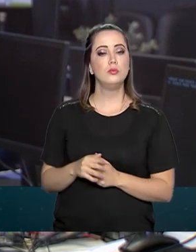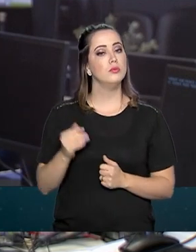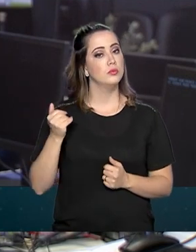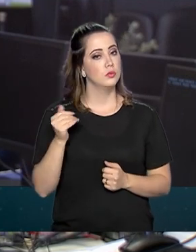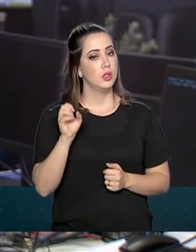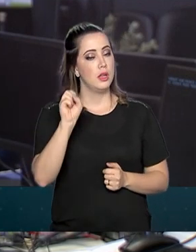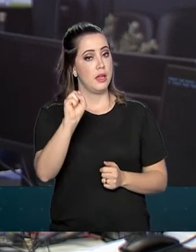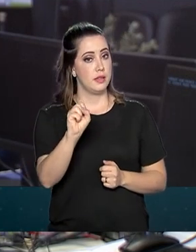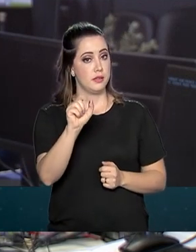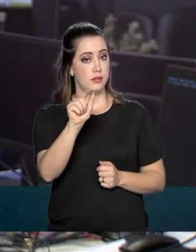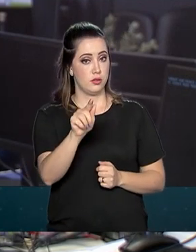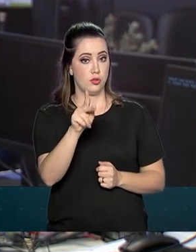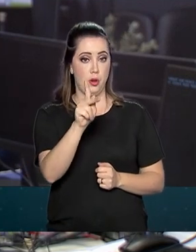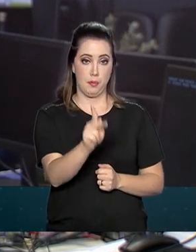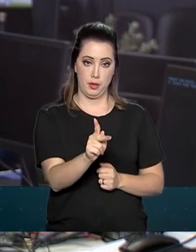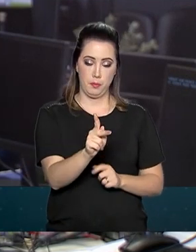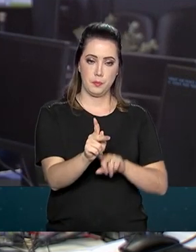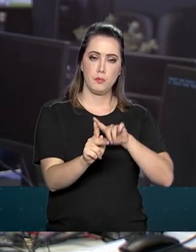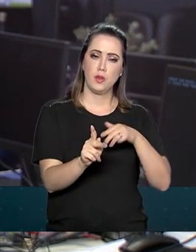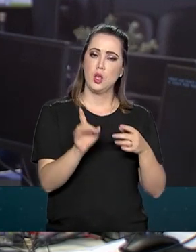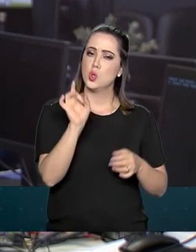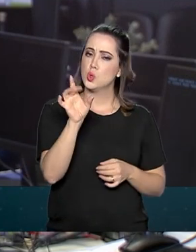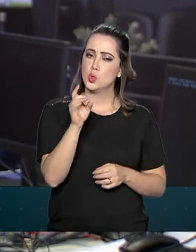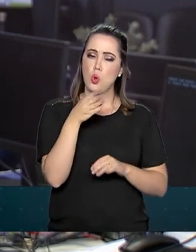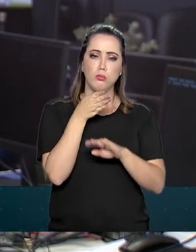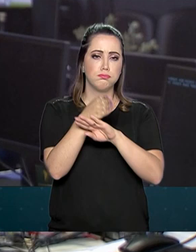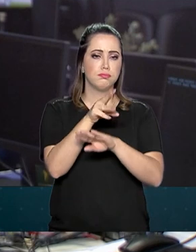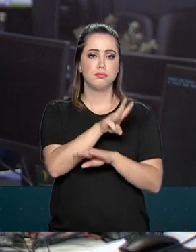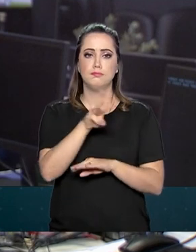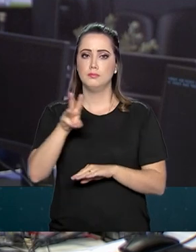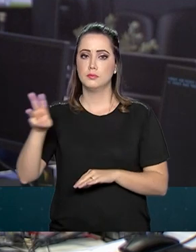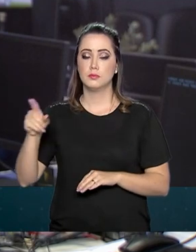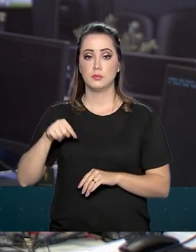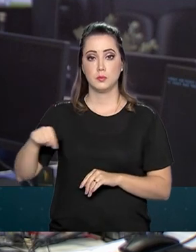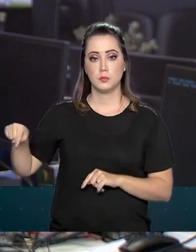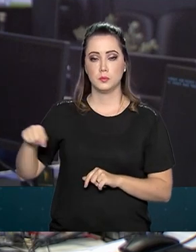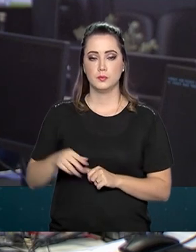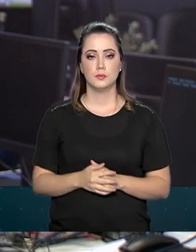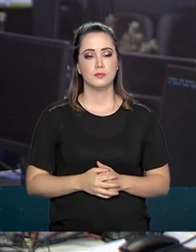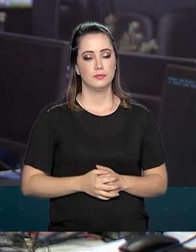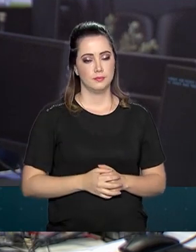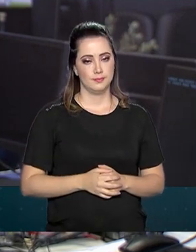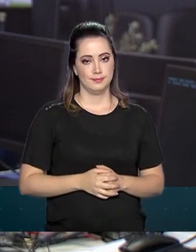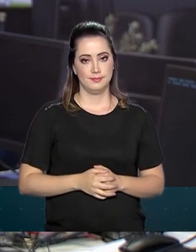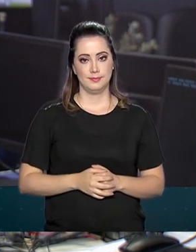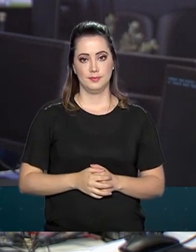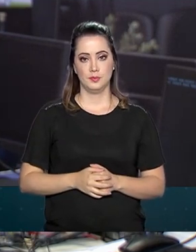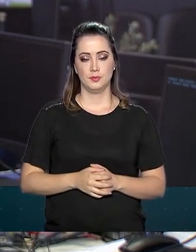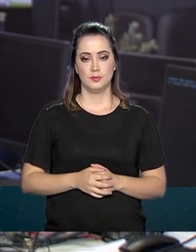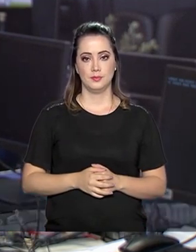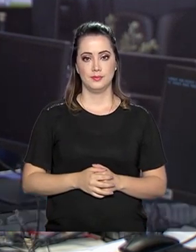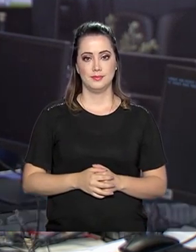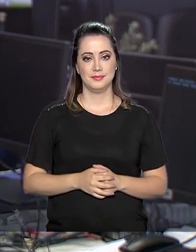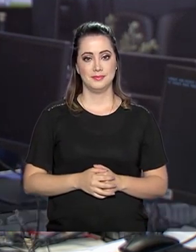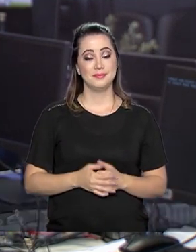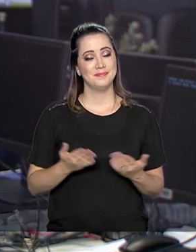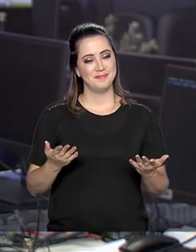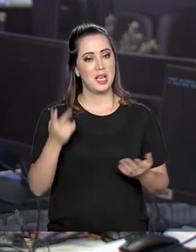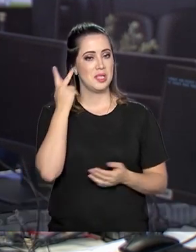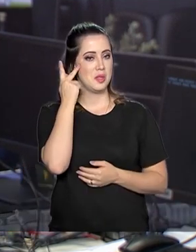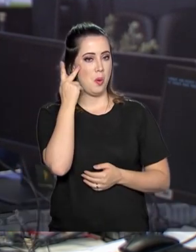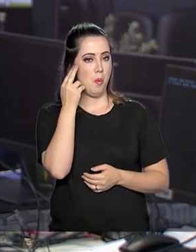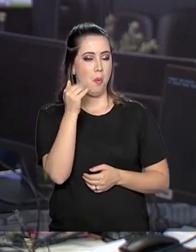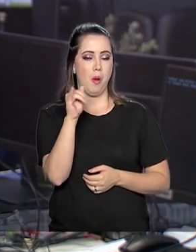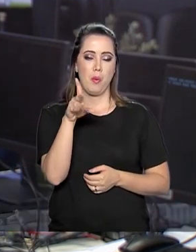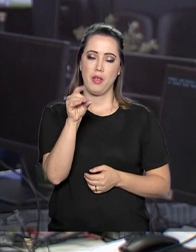o SGP. Para isso, basta acessar o endereço maismédicos.gov.br. De São